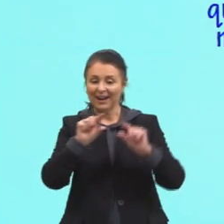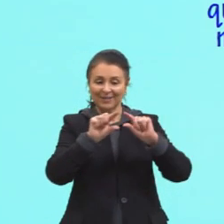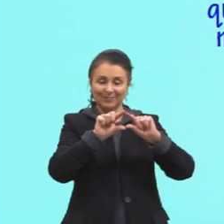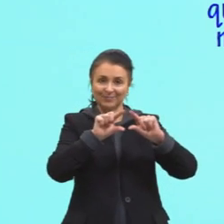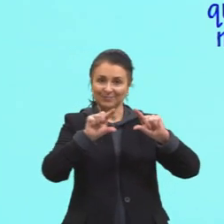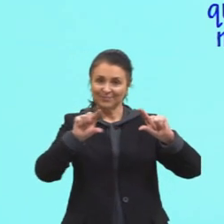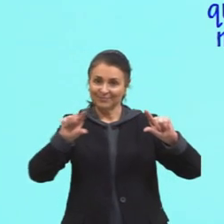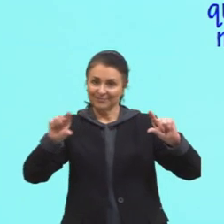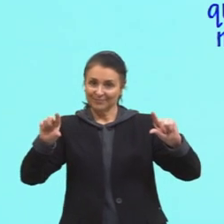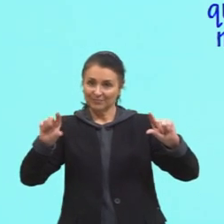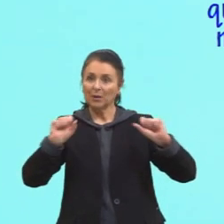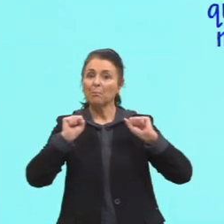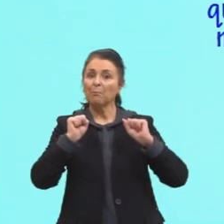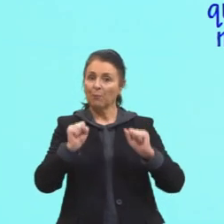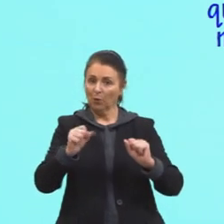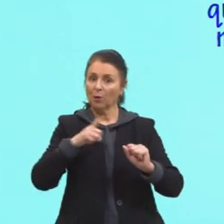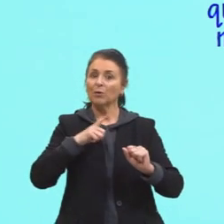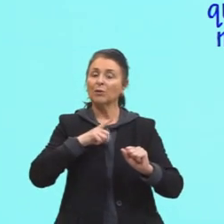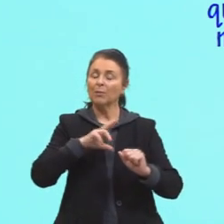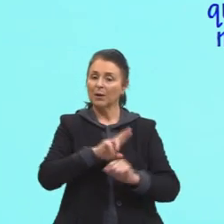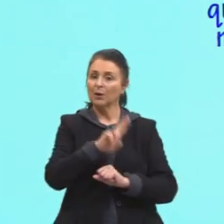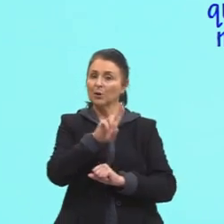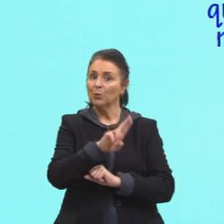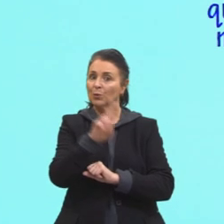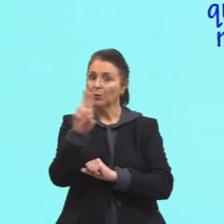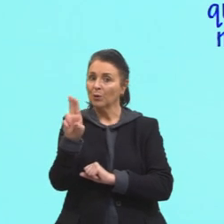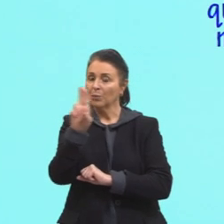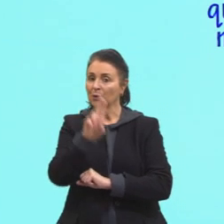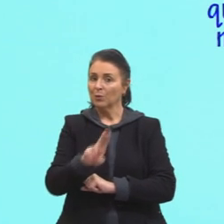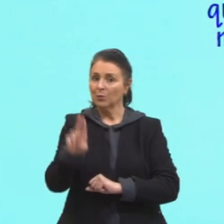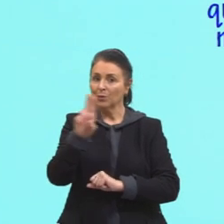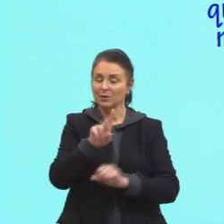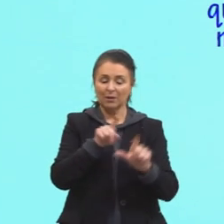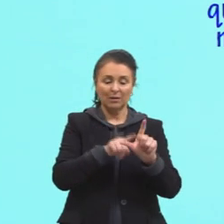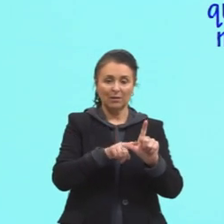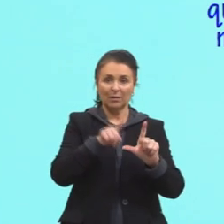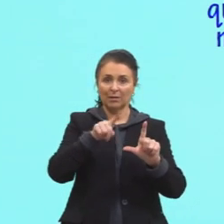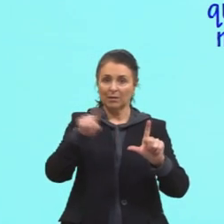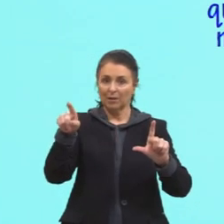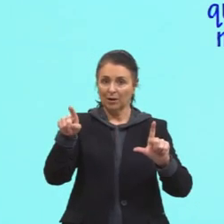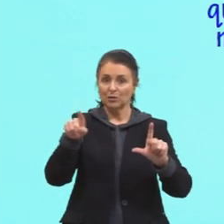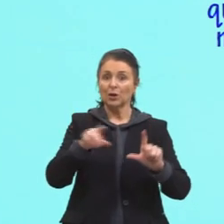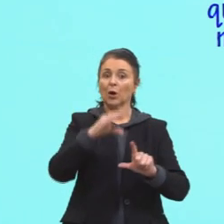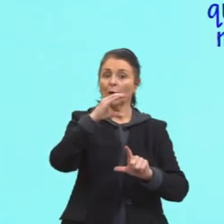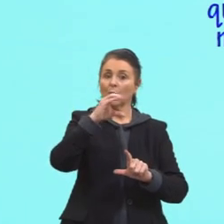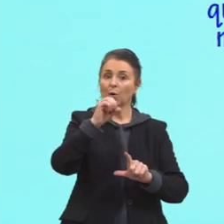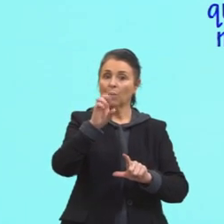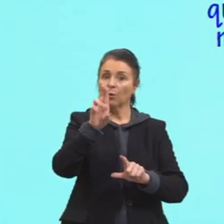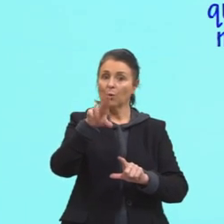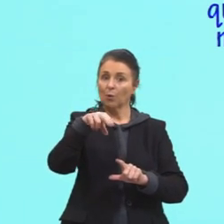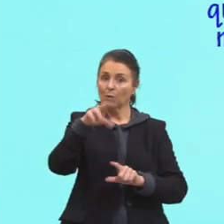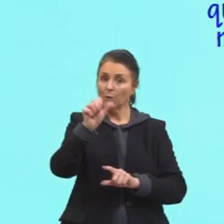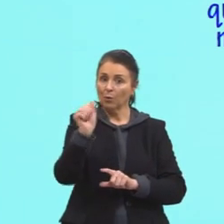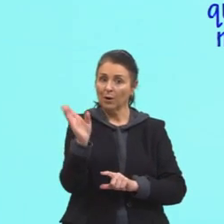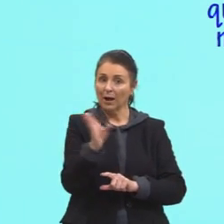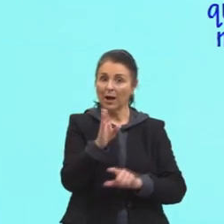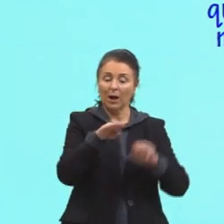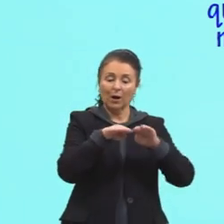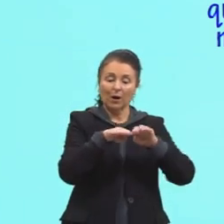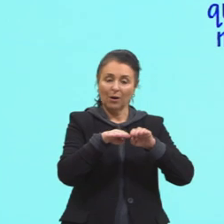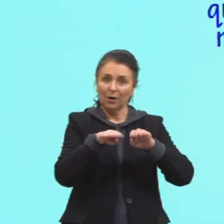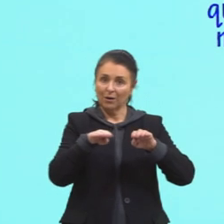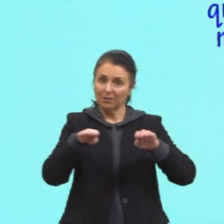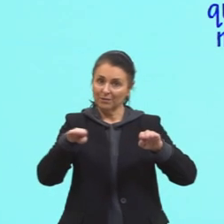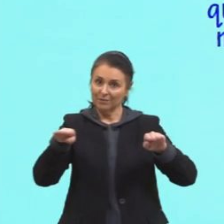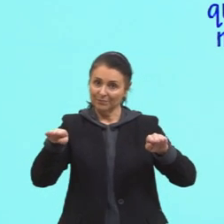barras, ele pode ser chamado também, tá? De gráfico de coluna horizontal. Mas, geralmente, a gente